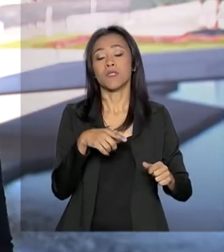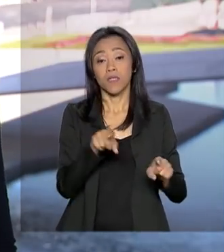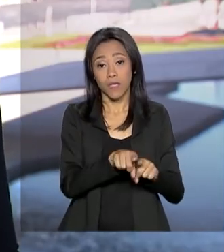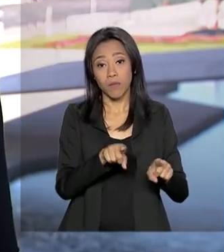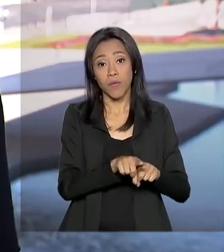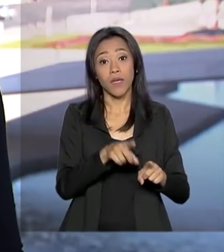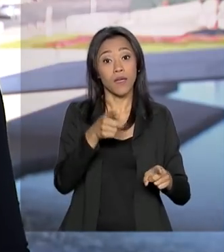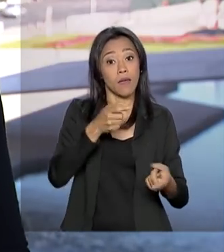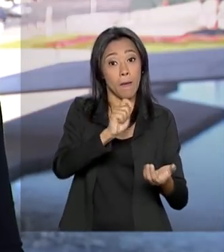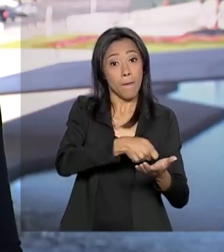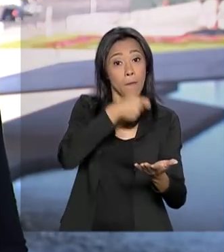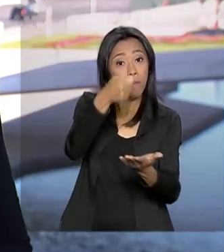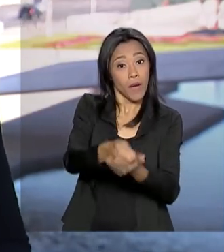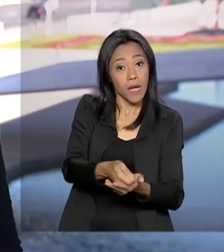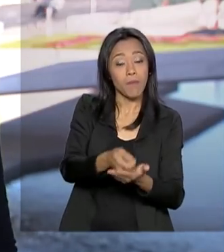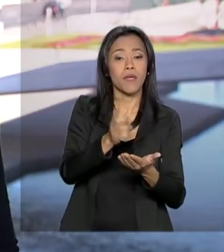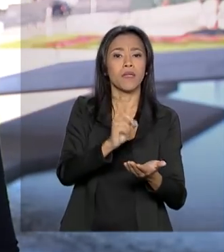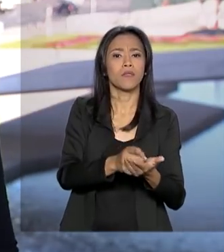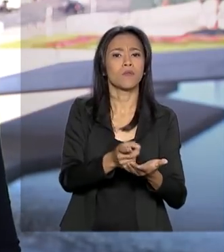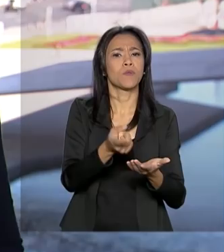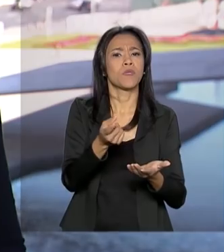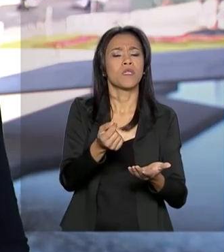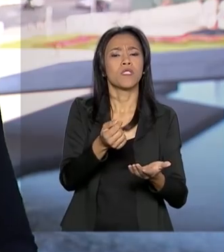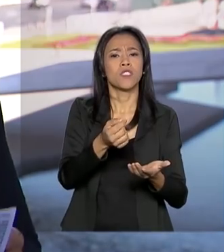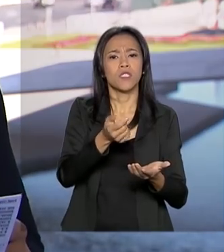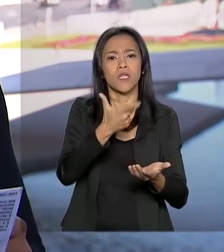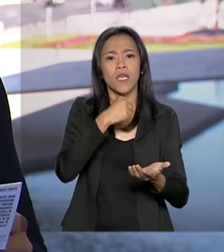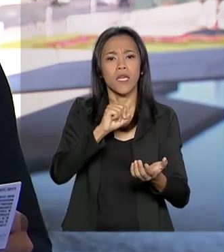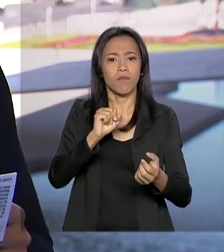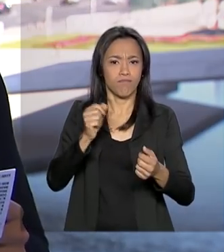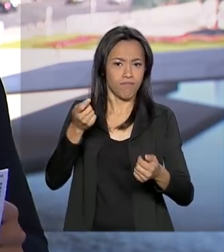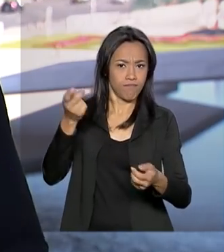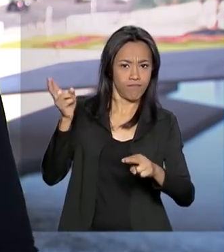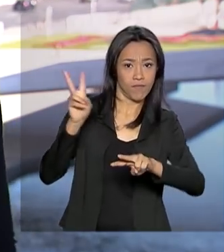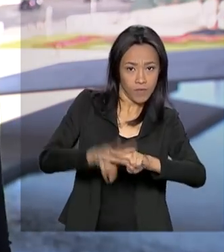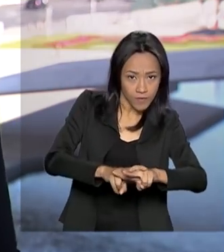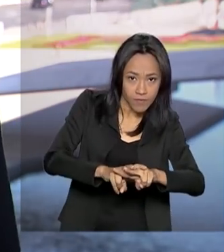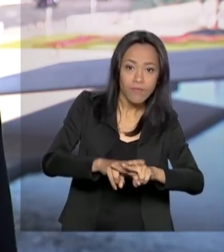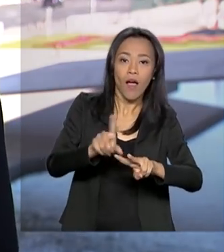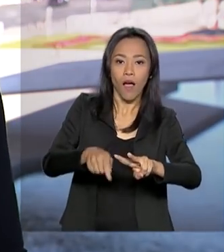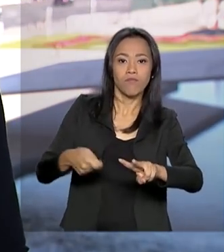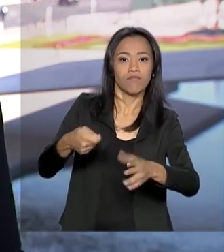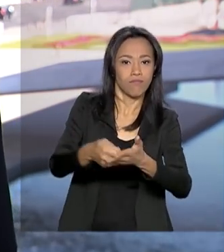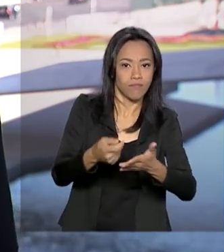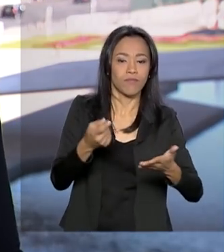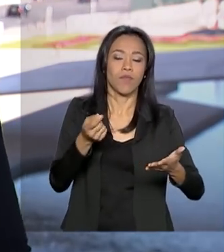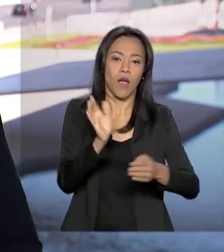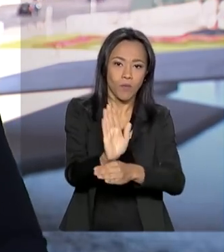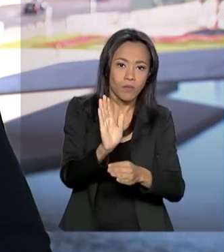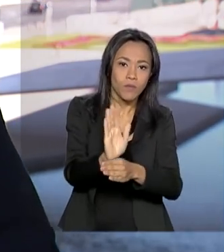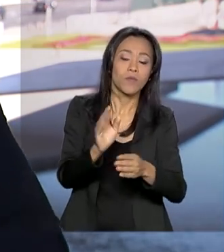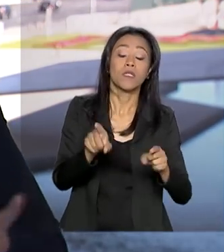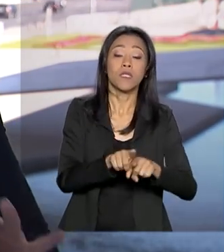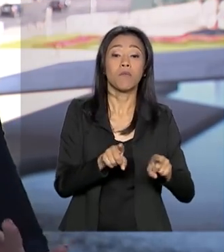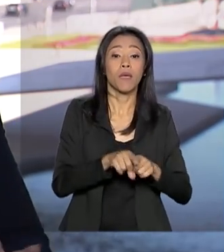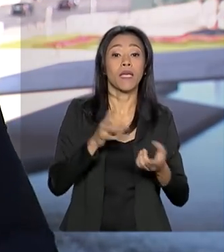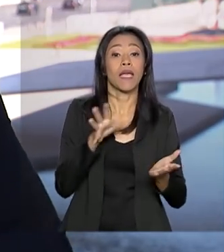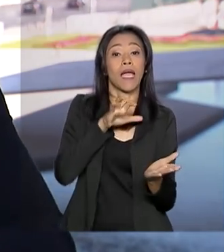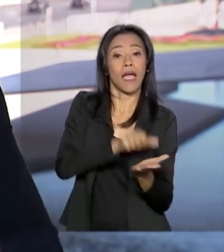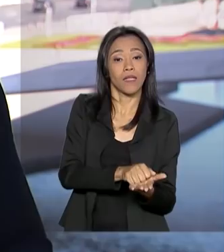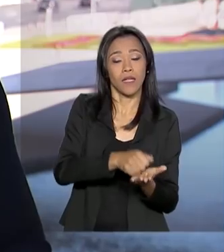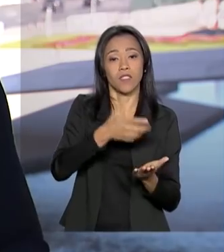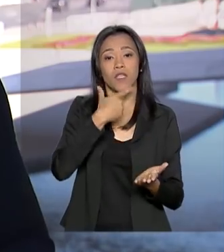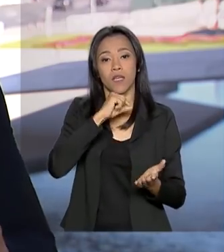pagamento do auxílio-reclusão apenas a presos em regime fechado e também exige o cadastro de trabalhadores rurais. Para essa